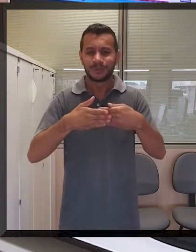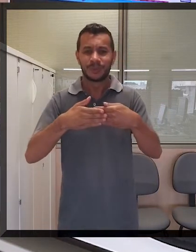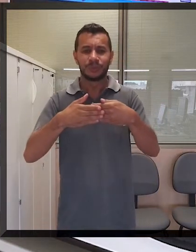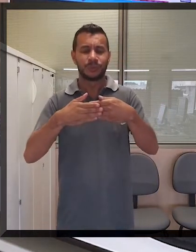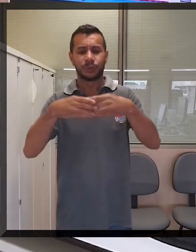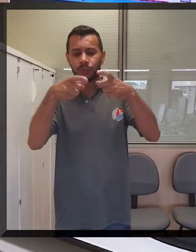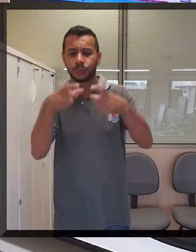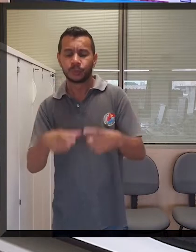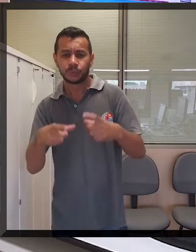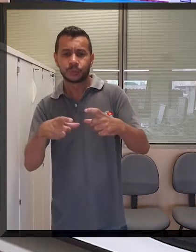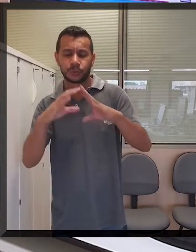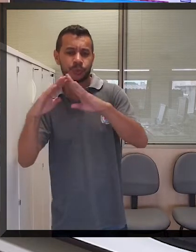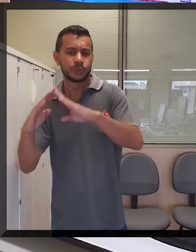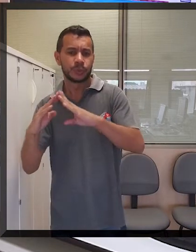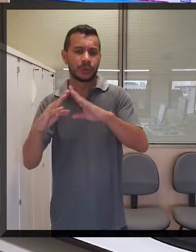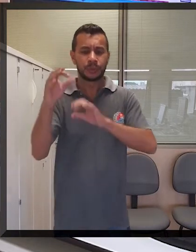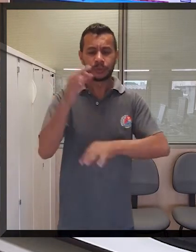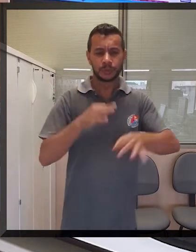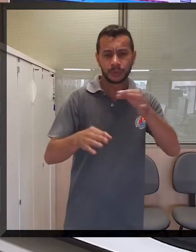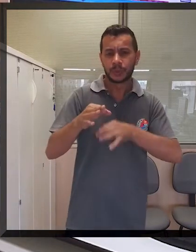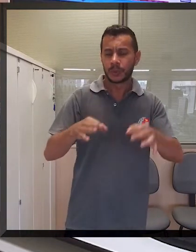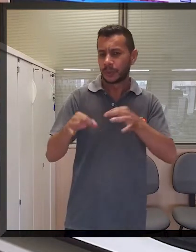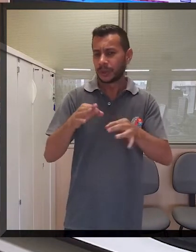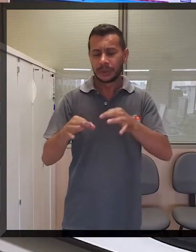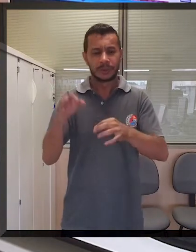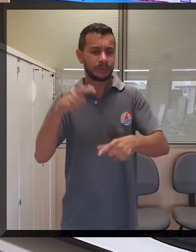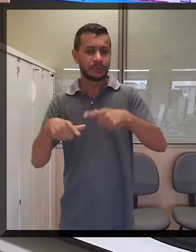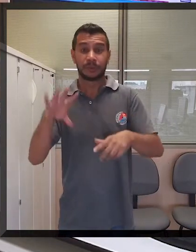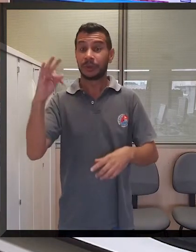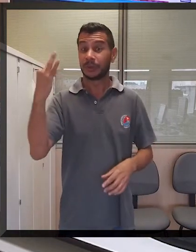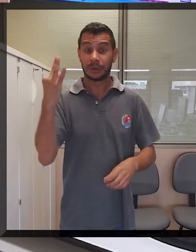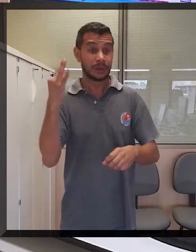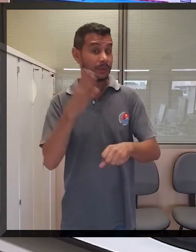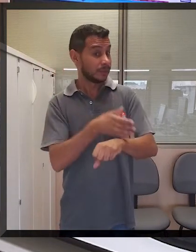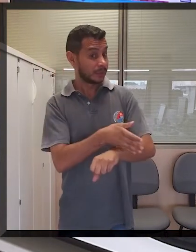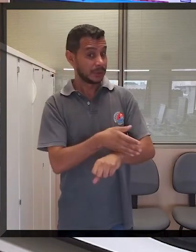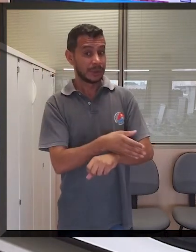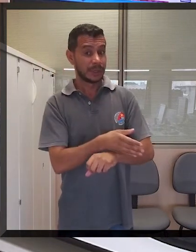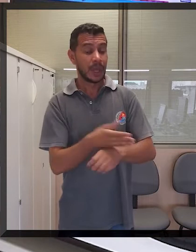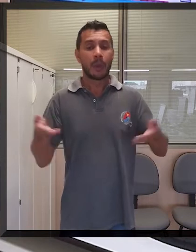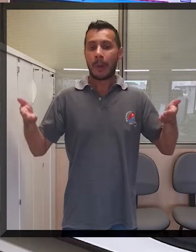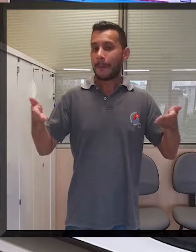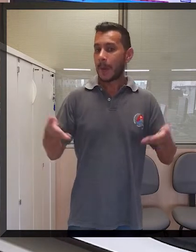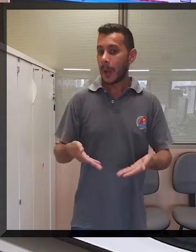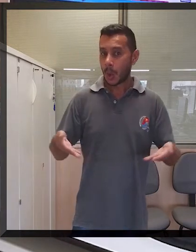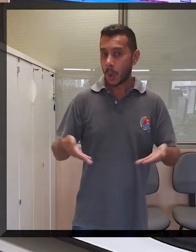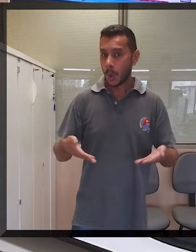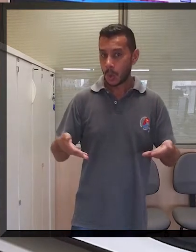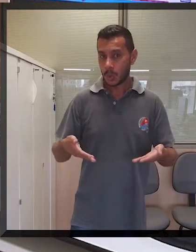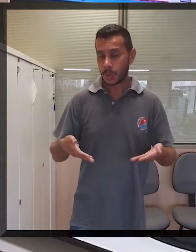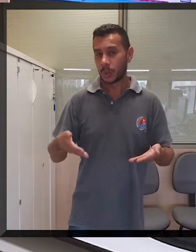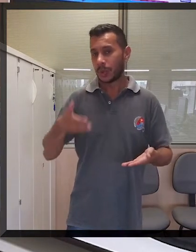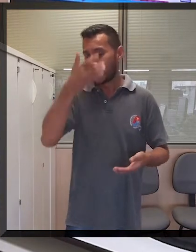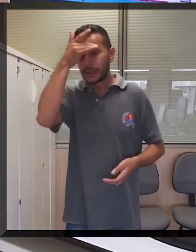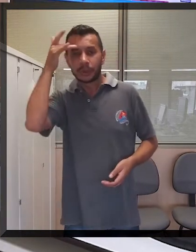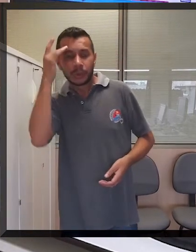significa que, a partir de agora, os trabalhadores da região de Taboão da Serra devem se locomover até a